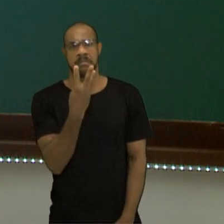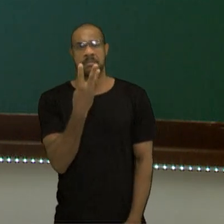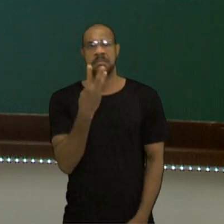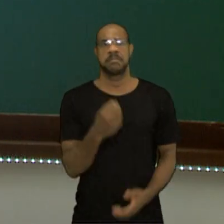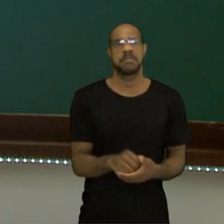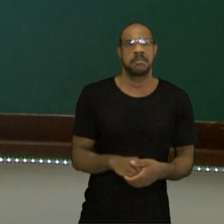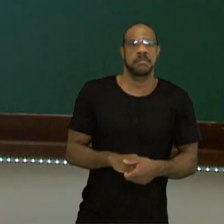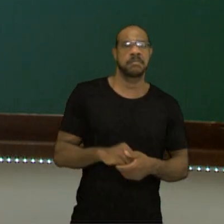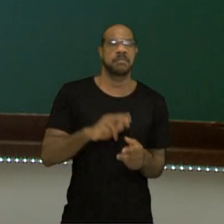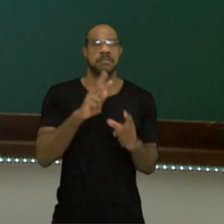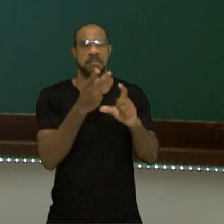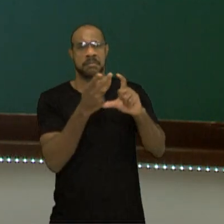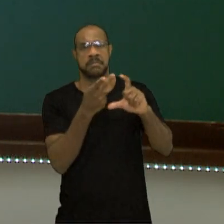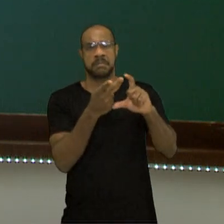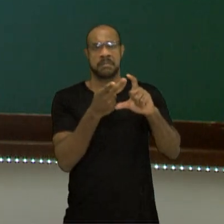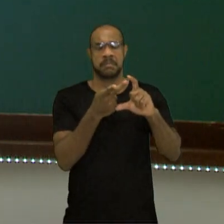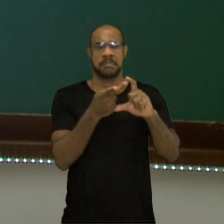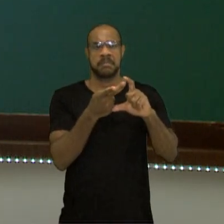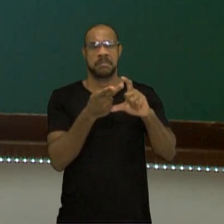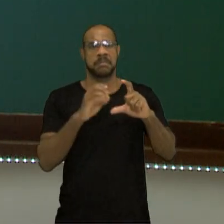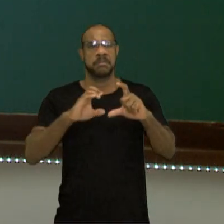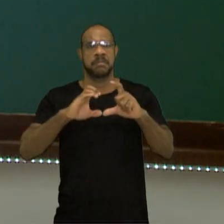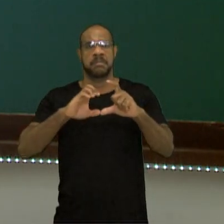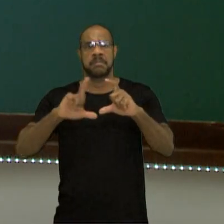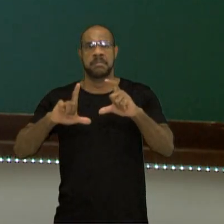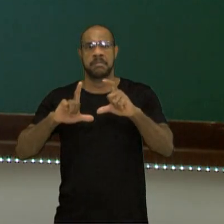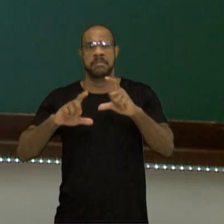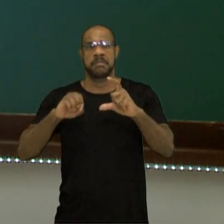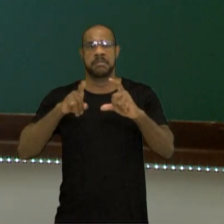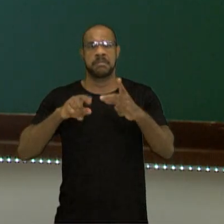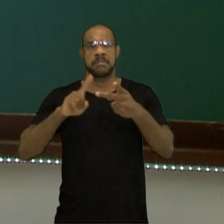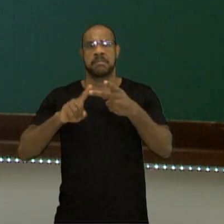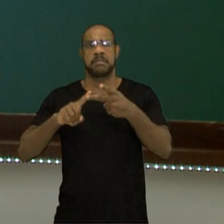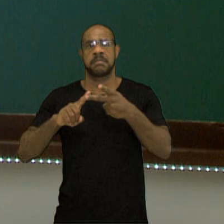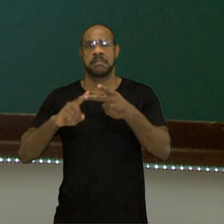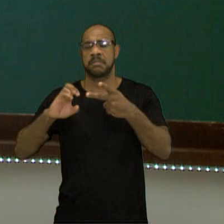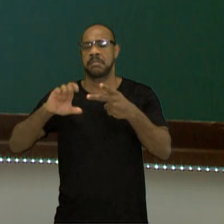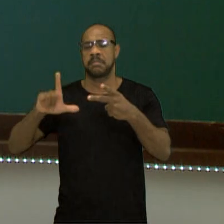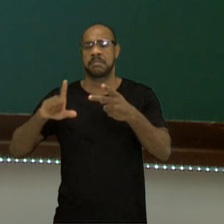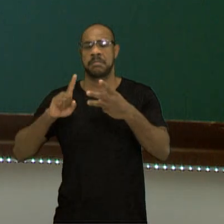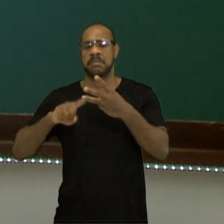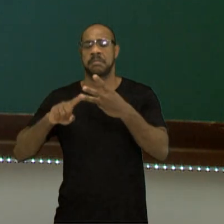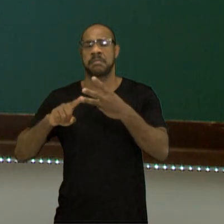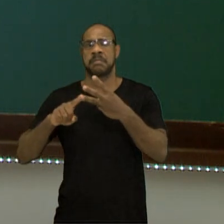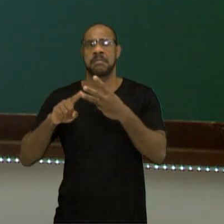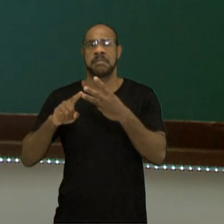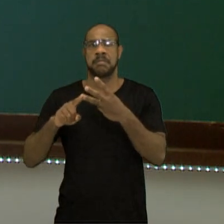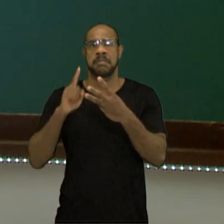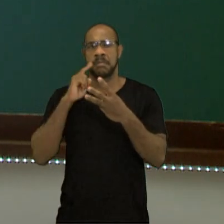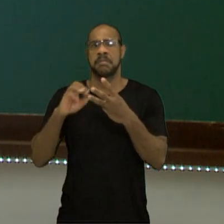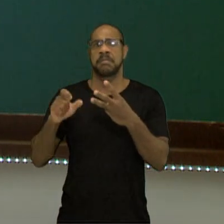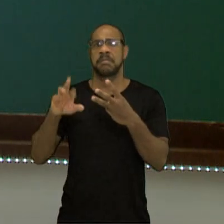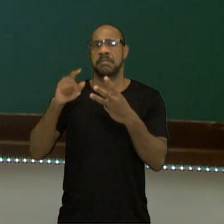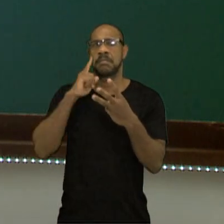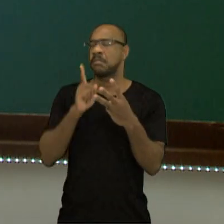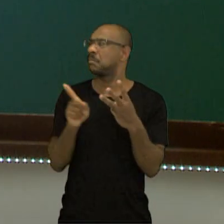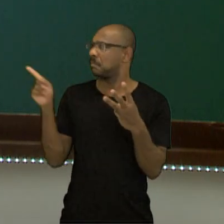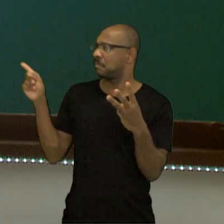Gás hidrogênio, no centro gás oxigênio e lá no canto direito o cloro.